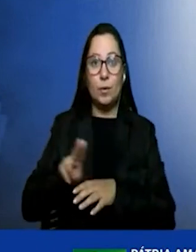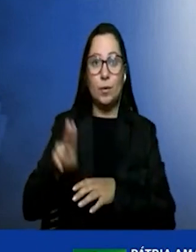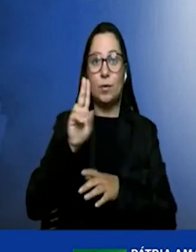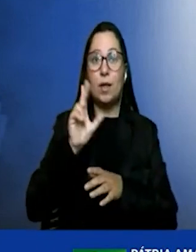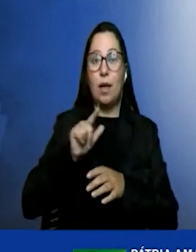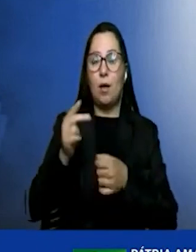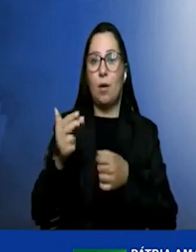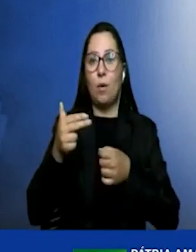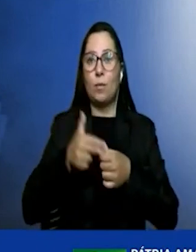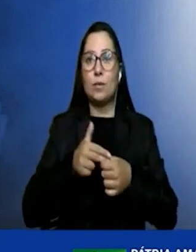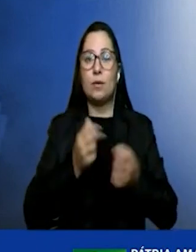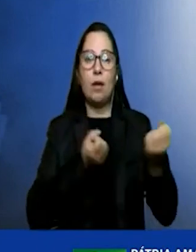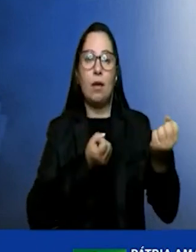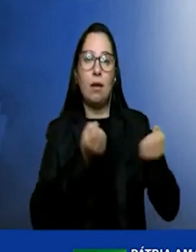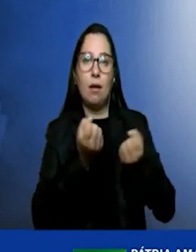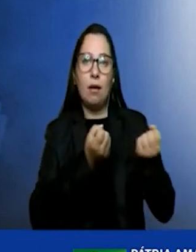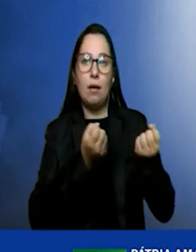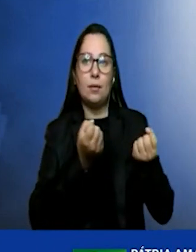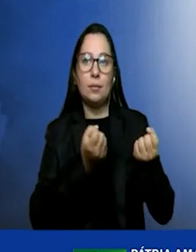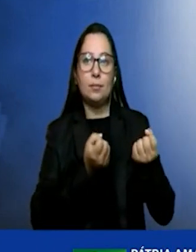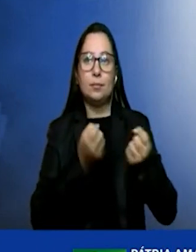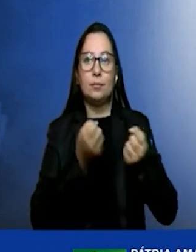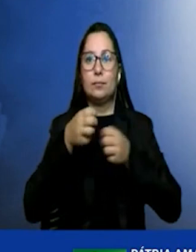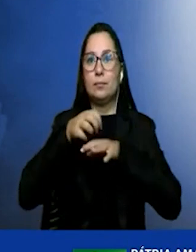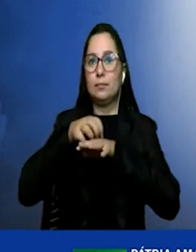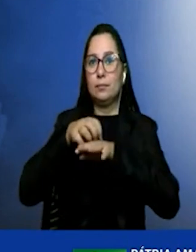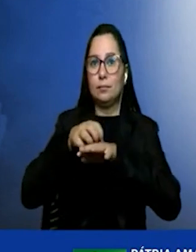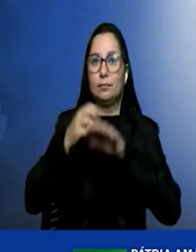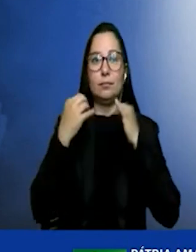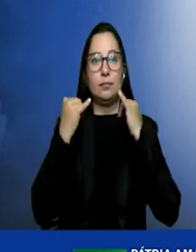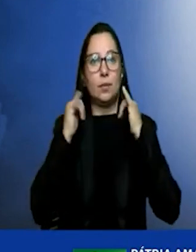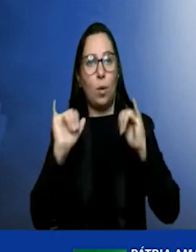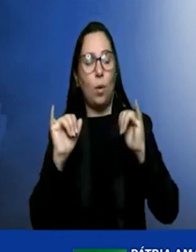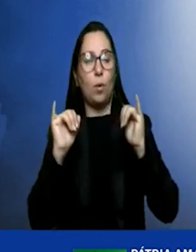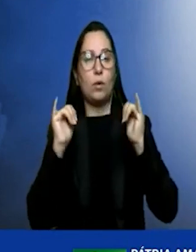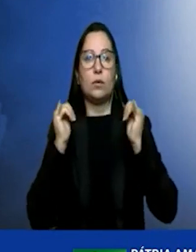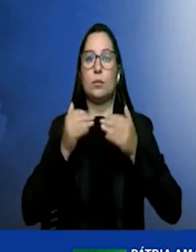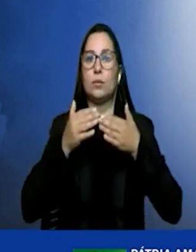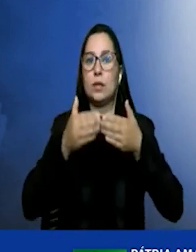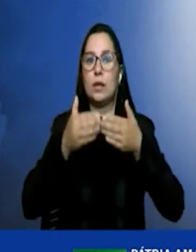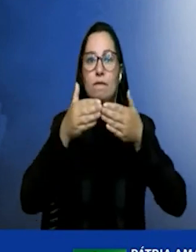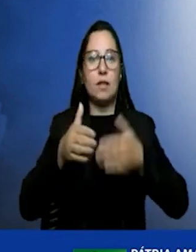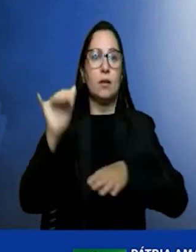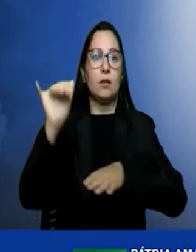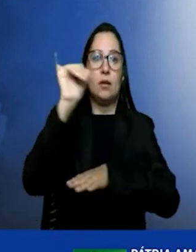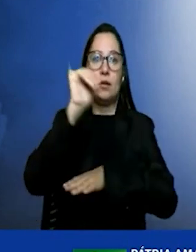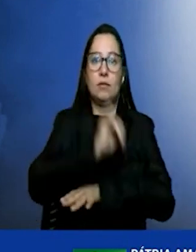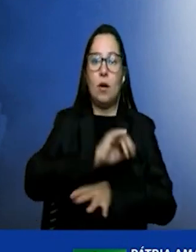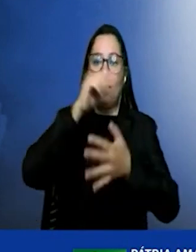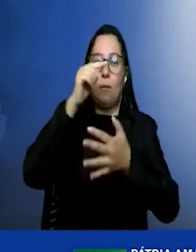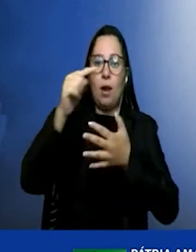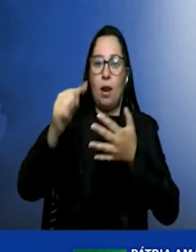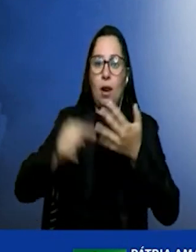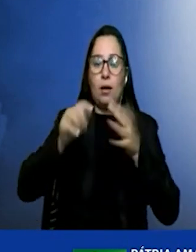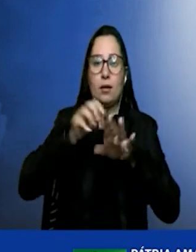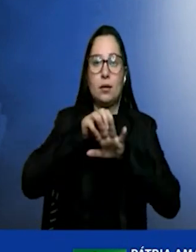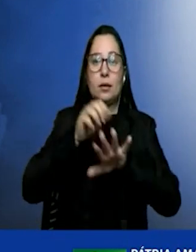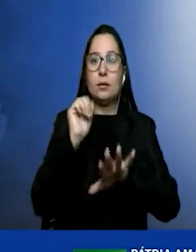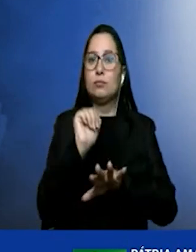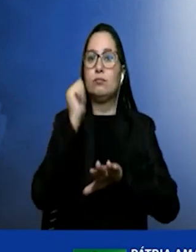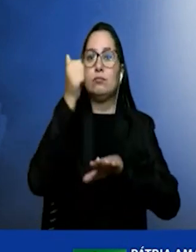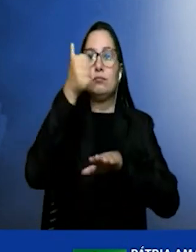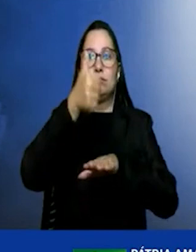para carros, caminhões, ônibus, navios e aviões como um substituto nos sistemas de